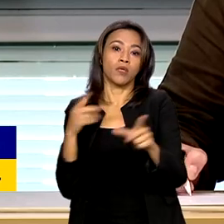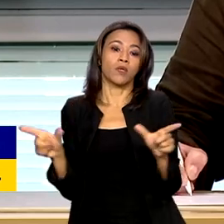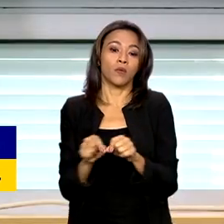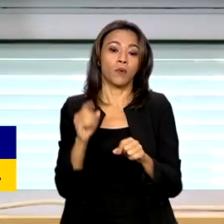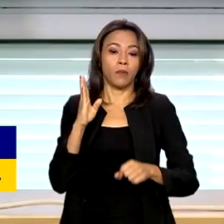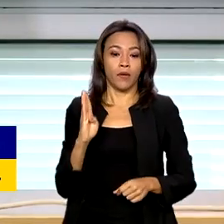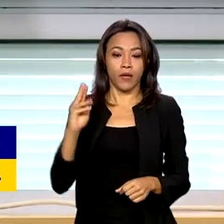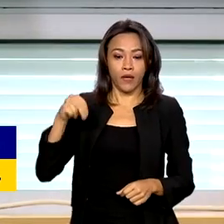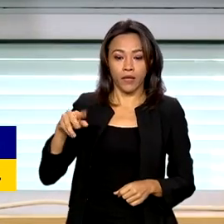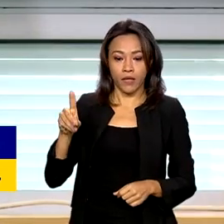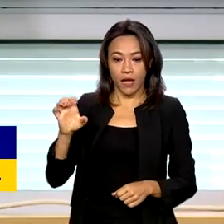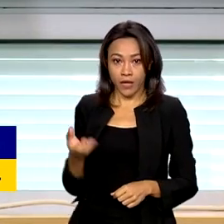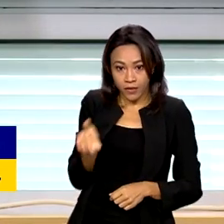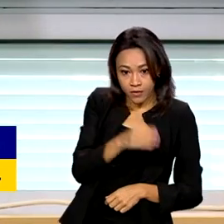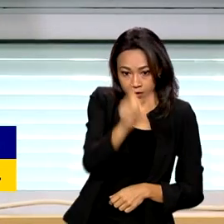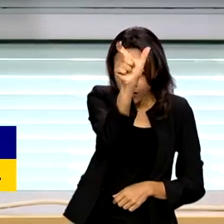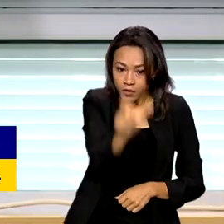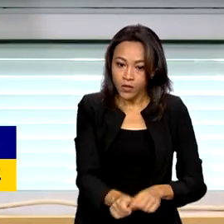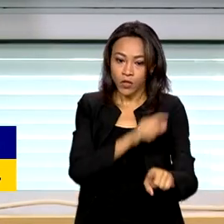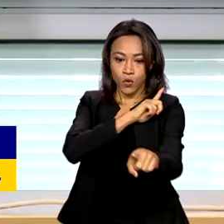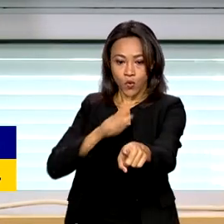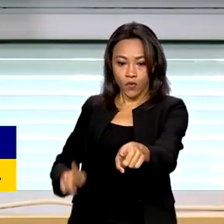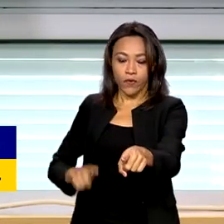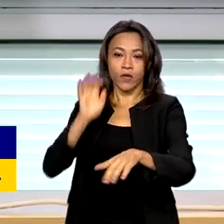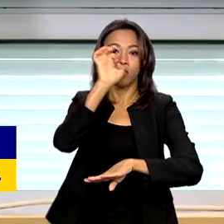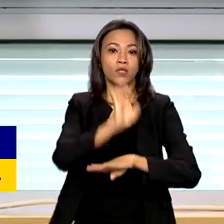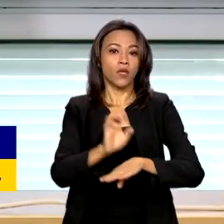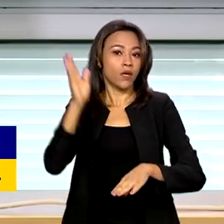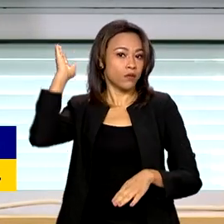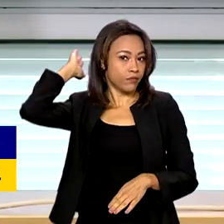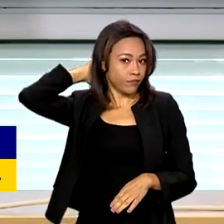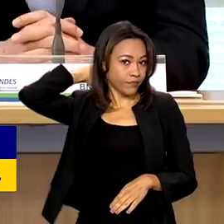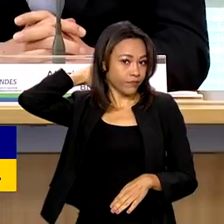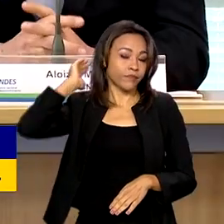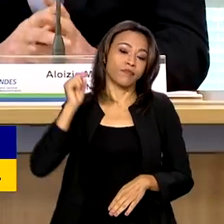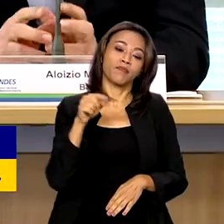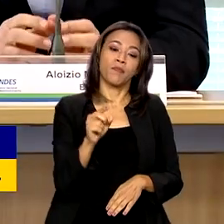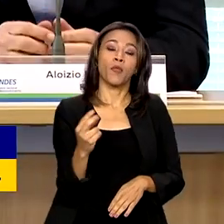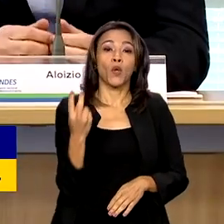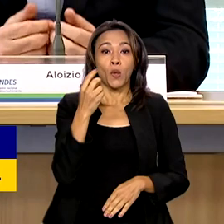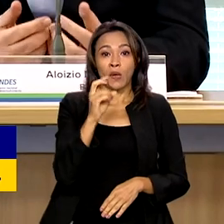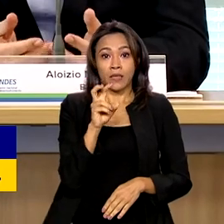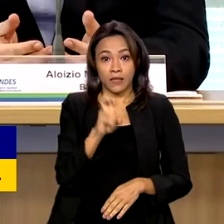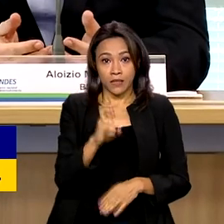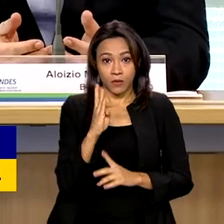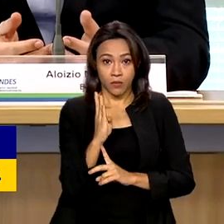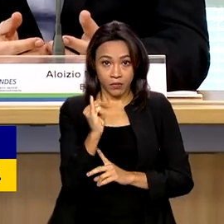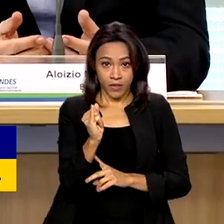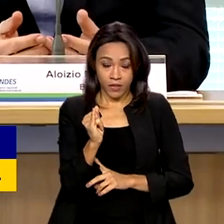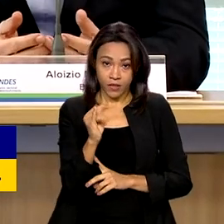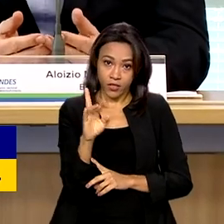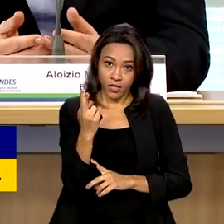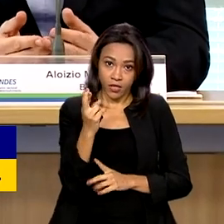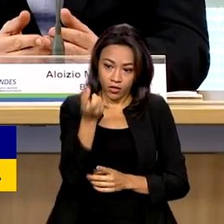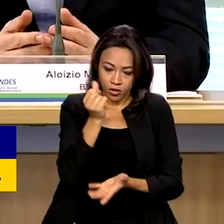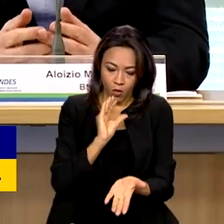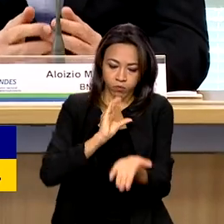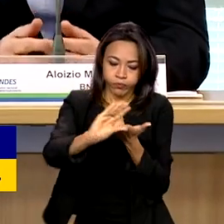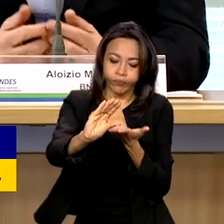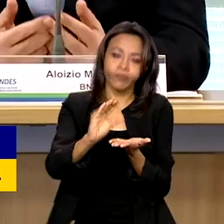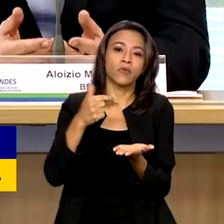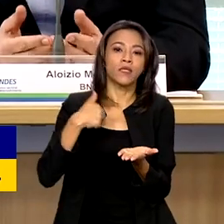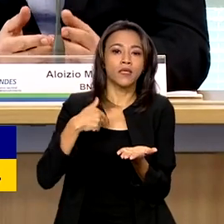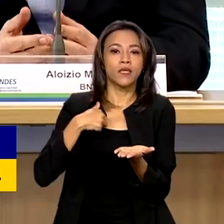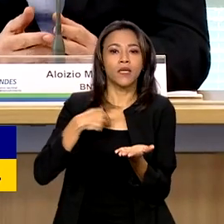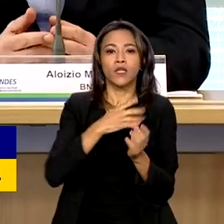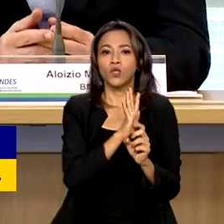Mercadante, e o governador do Pará, Hélder Barbalho. O crédito de R 5 bilhões inclui recursos do Fundo